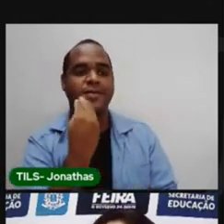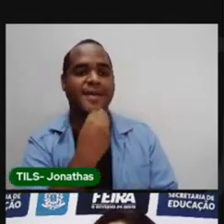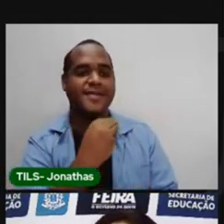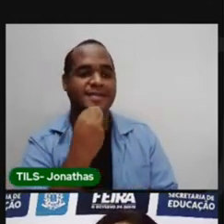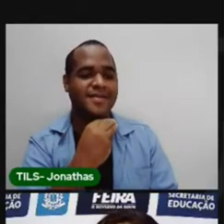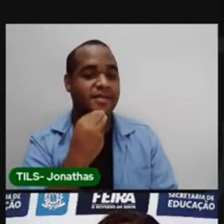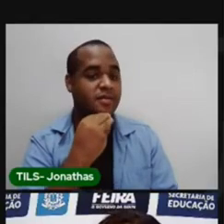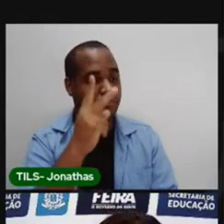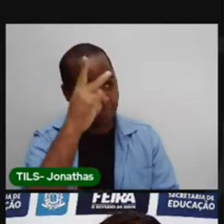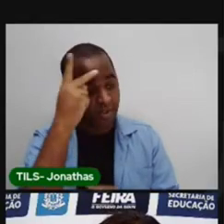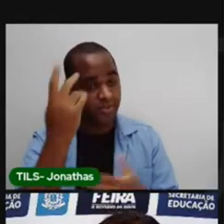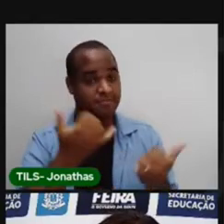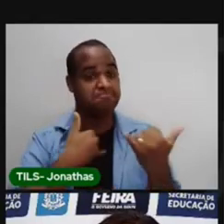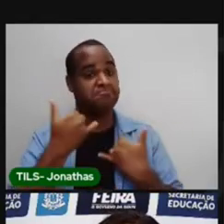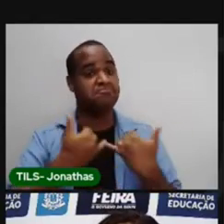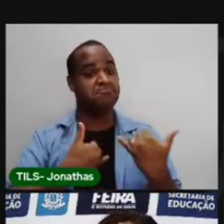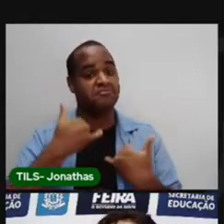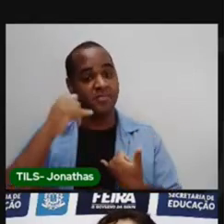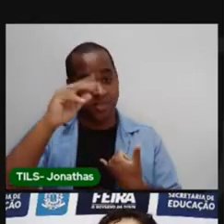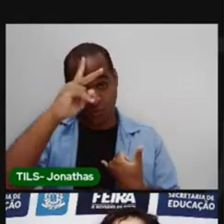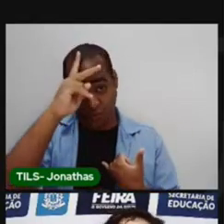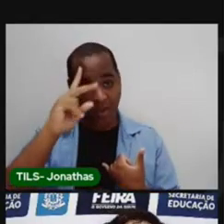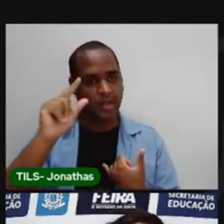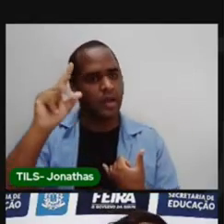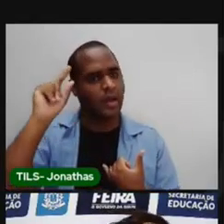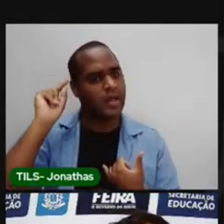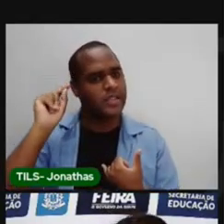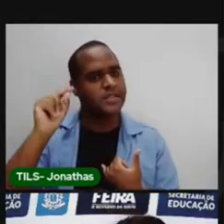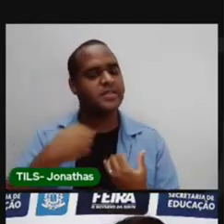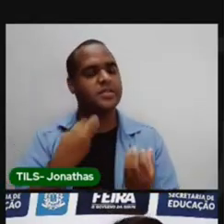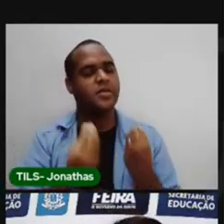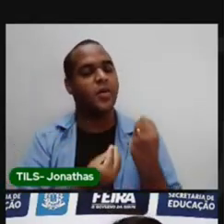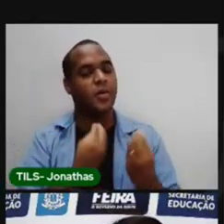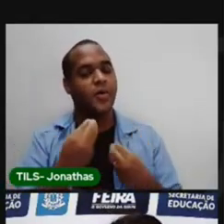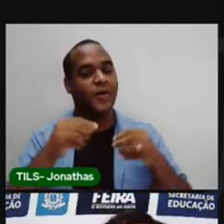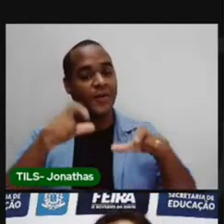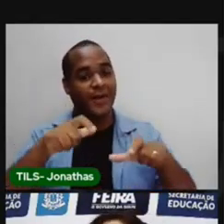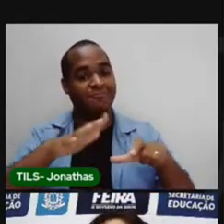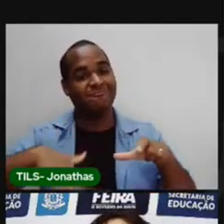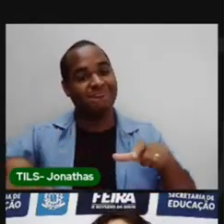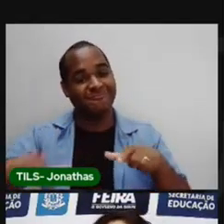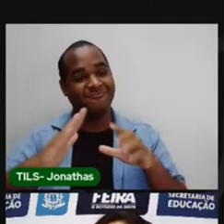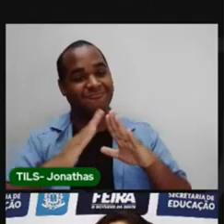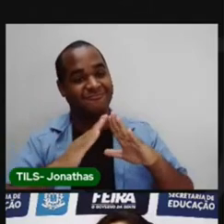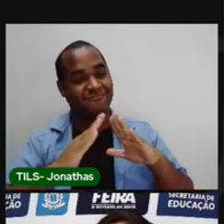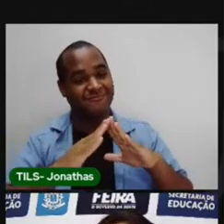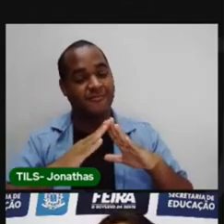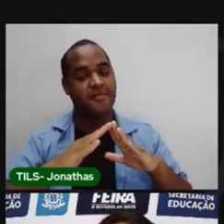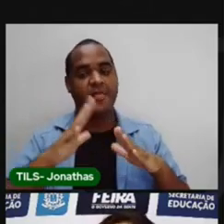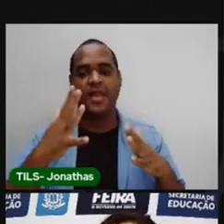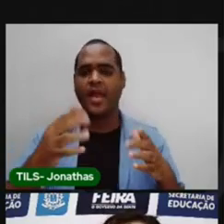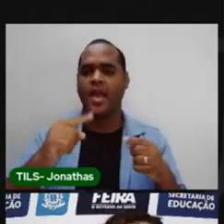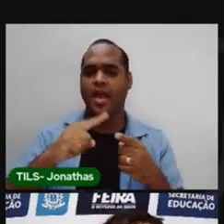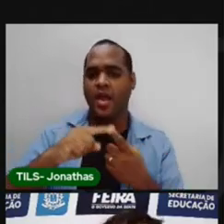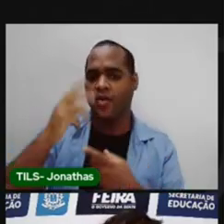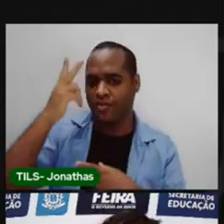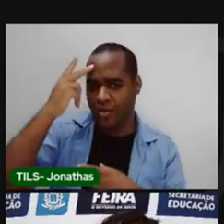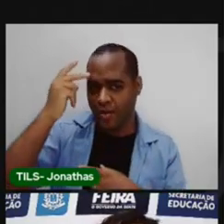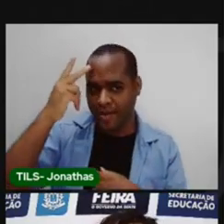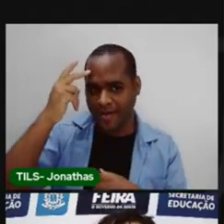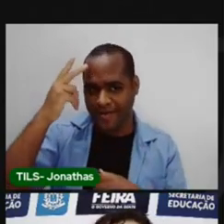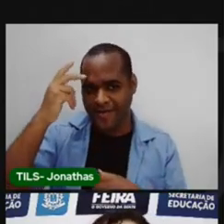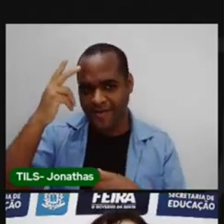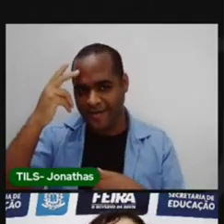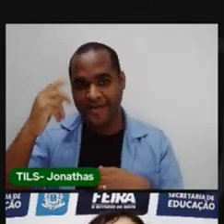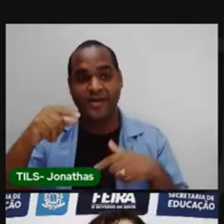que me contam várias histórias interessantes sobre o bairro que eu moro. E a mais comum que todo